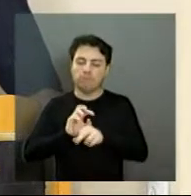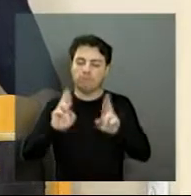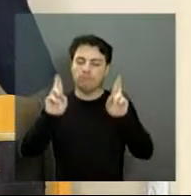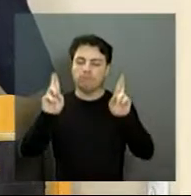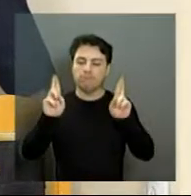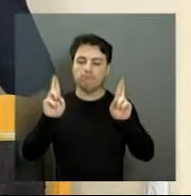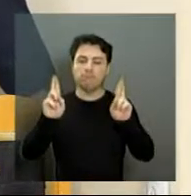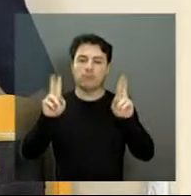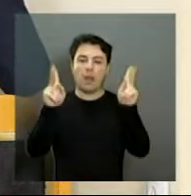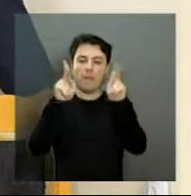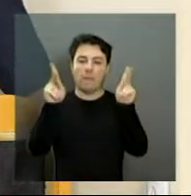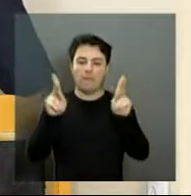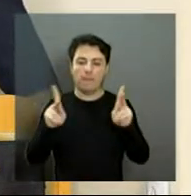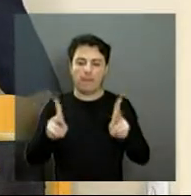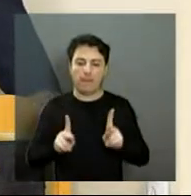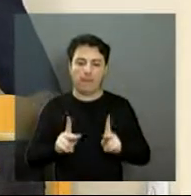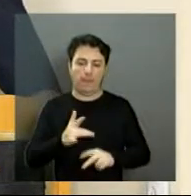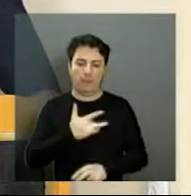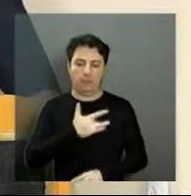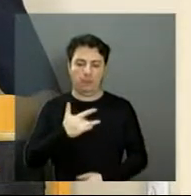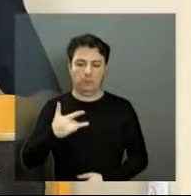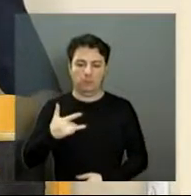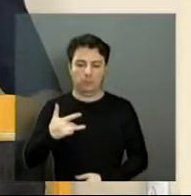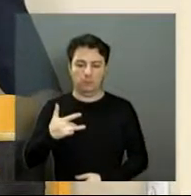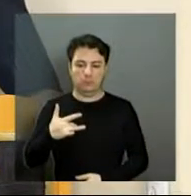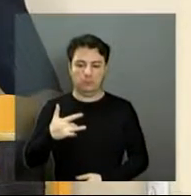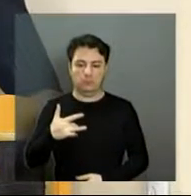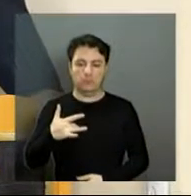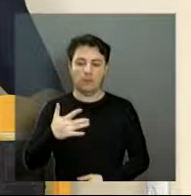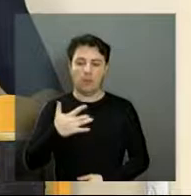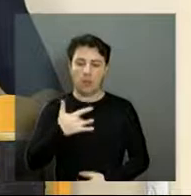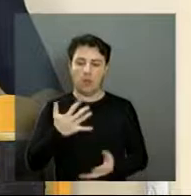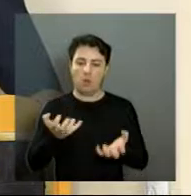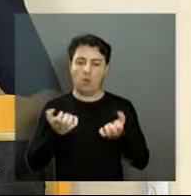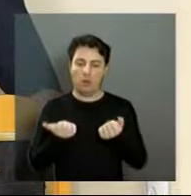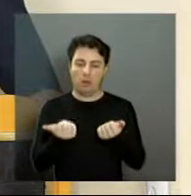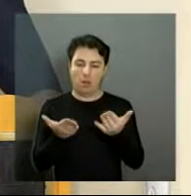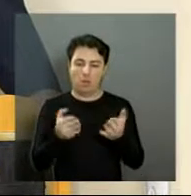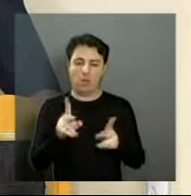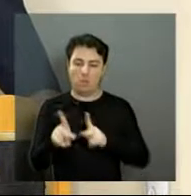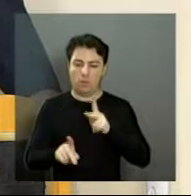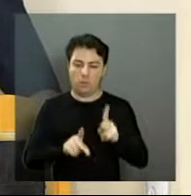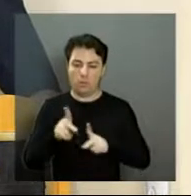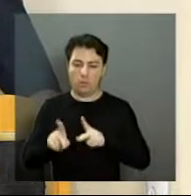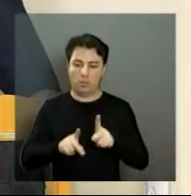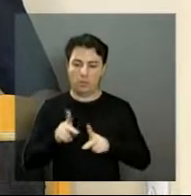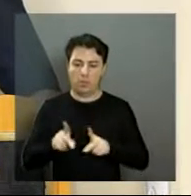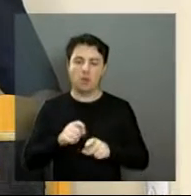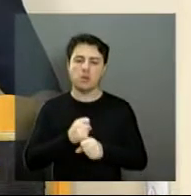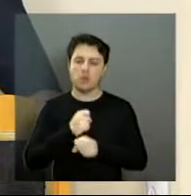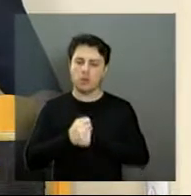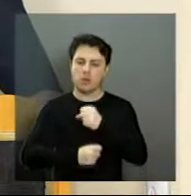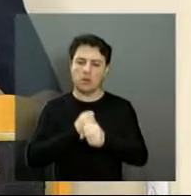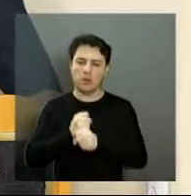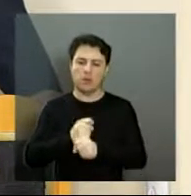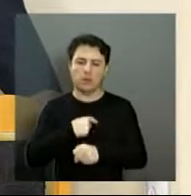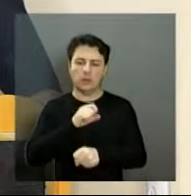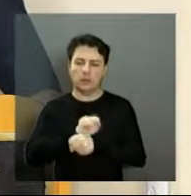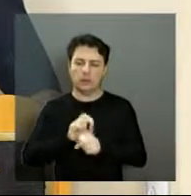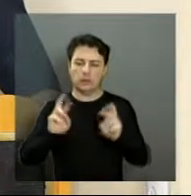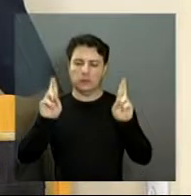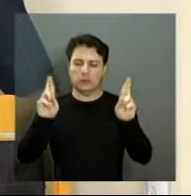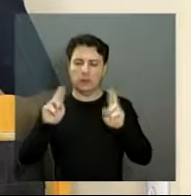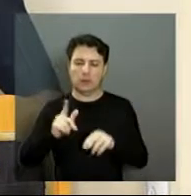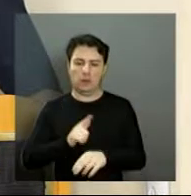muita paz, com muita saúde, é isso que eu quero para a nossa população, um ano de esperança, porque vem uma nova